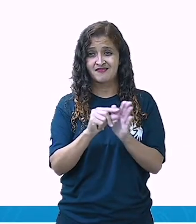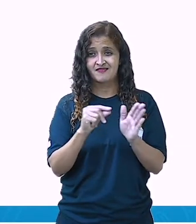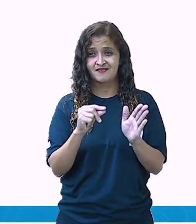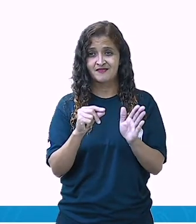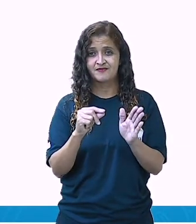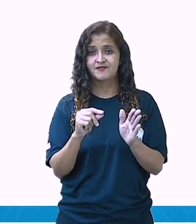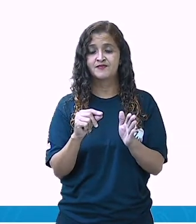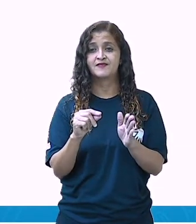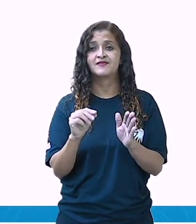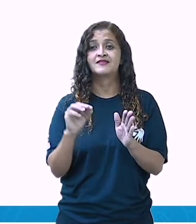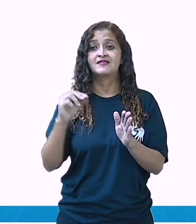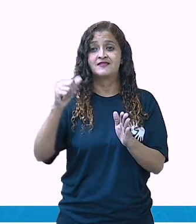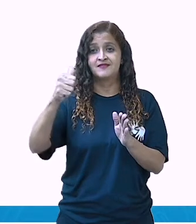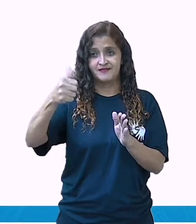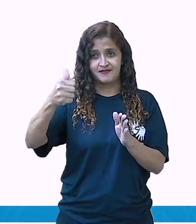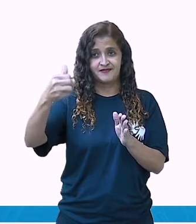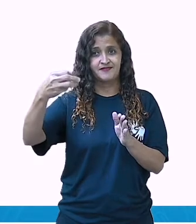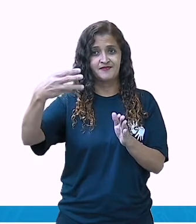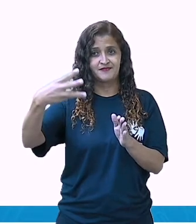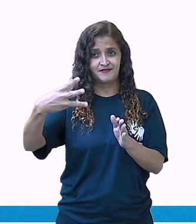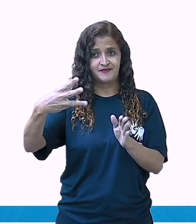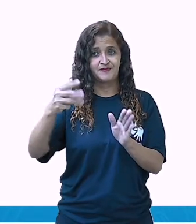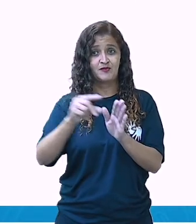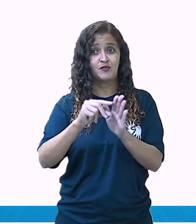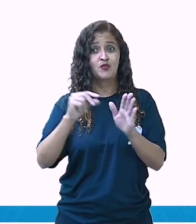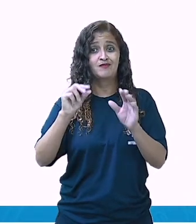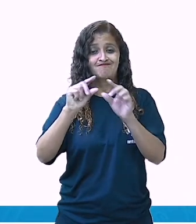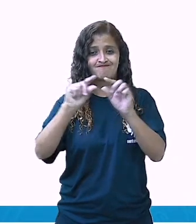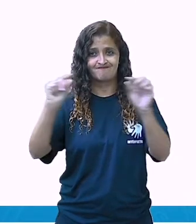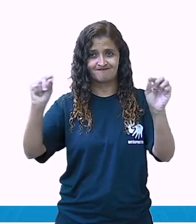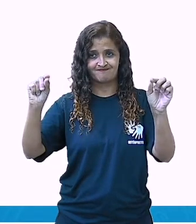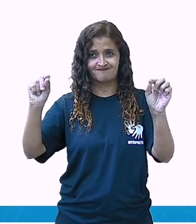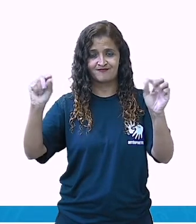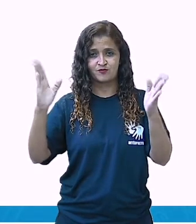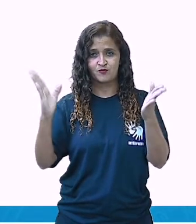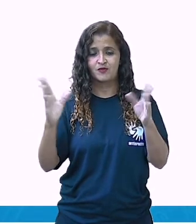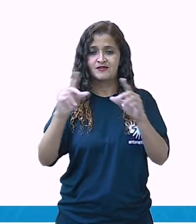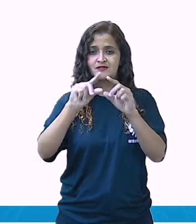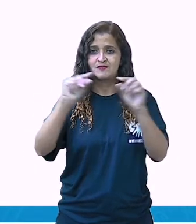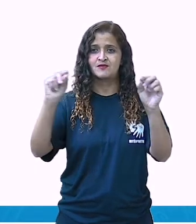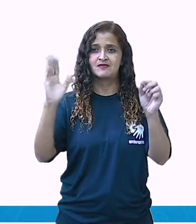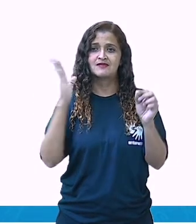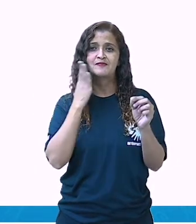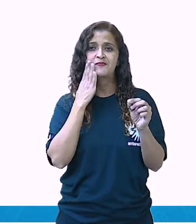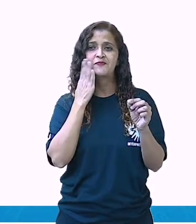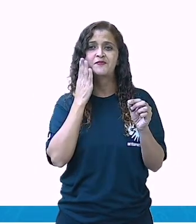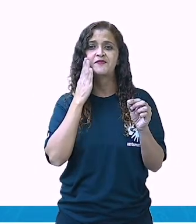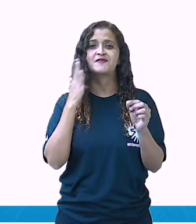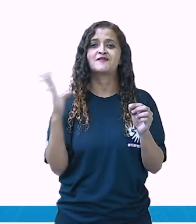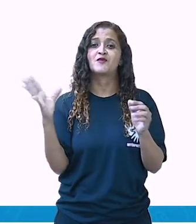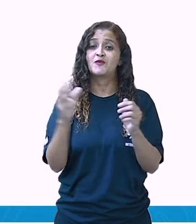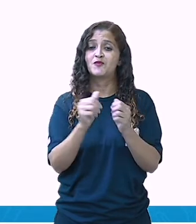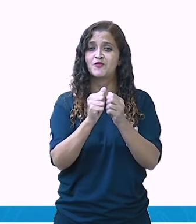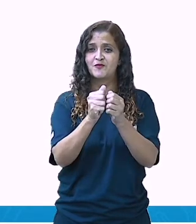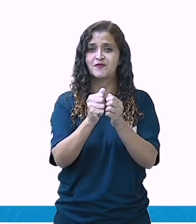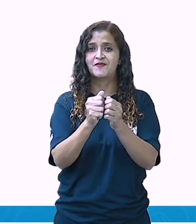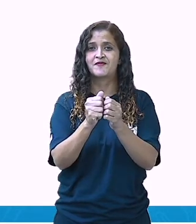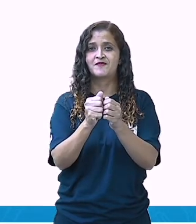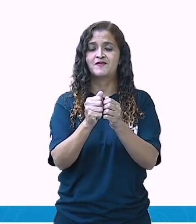Perdão, gente tem treze versos. Agora a gente vai contar quantas estrofes a gente tem. Vamos fazer aqui a junção.